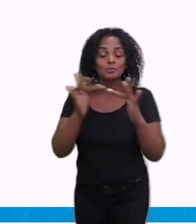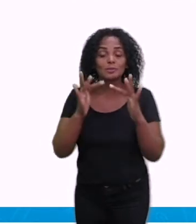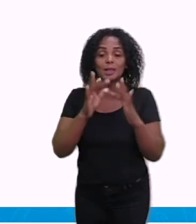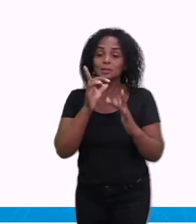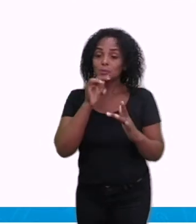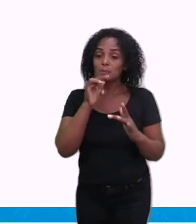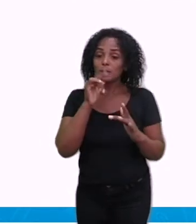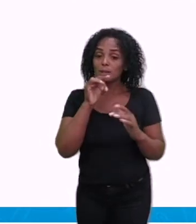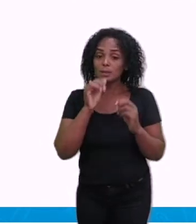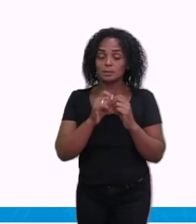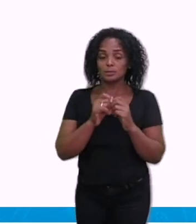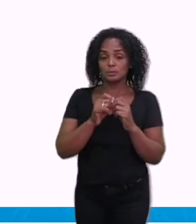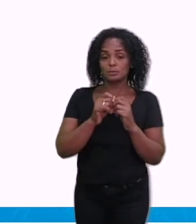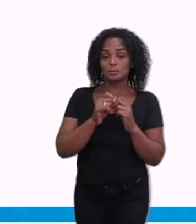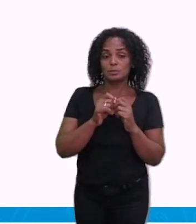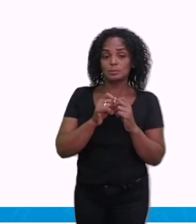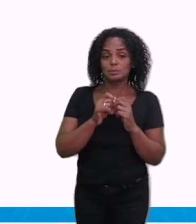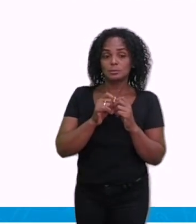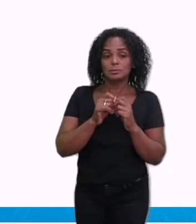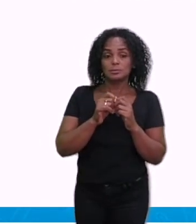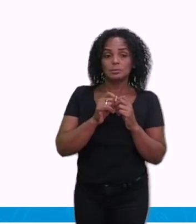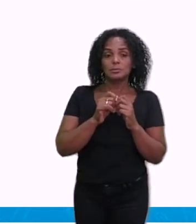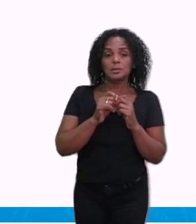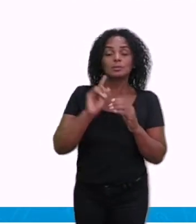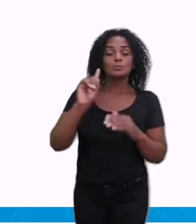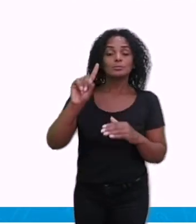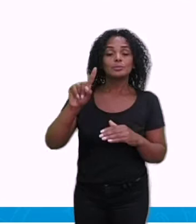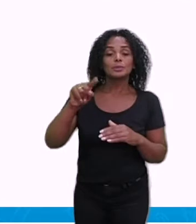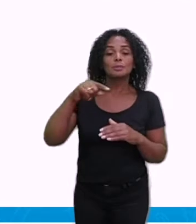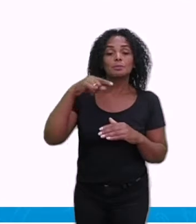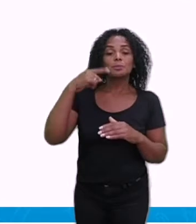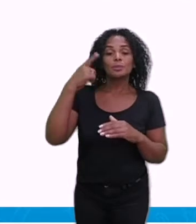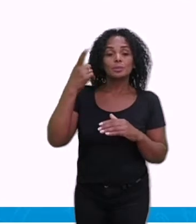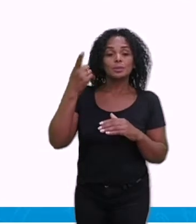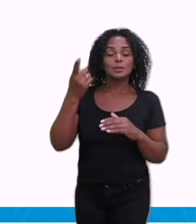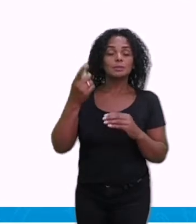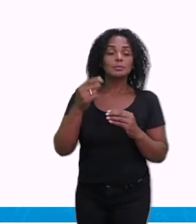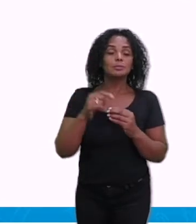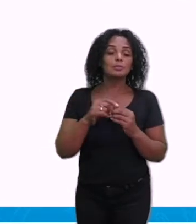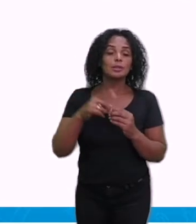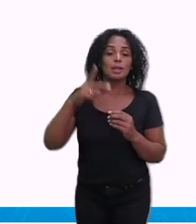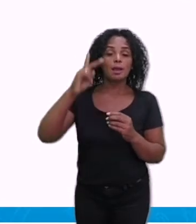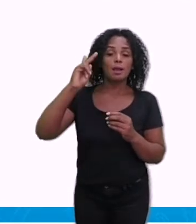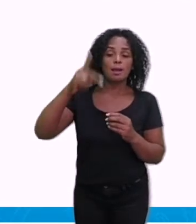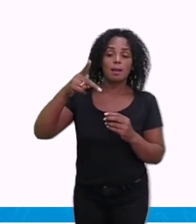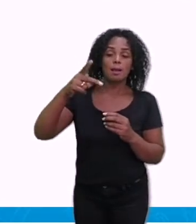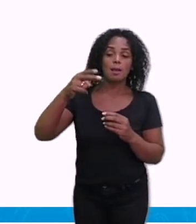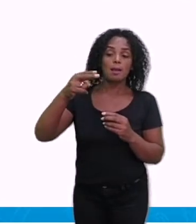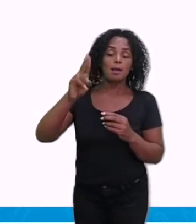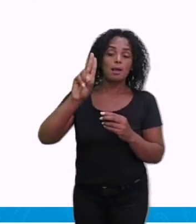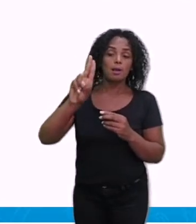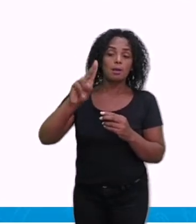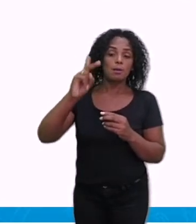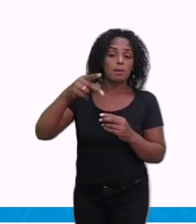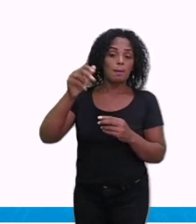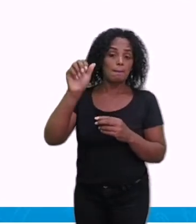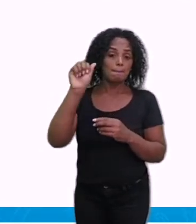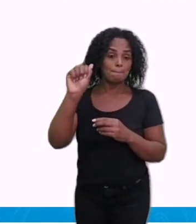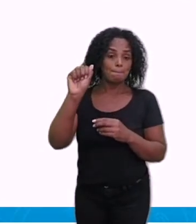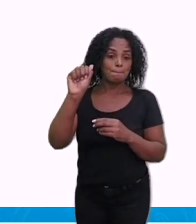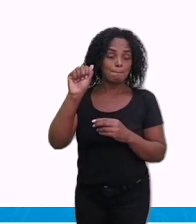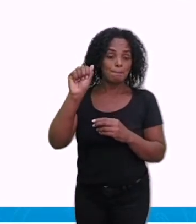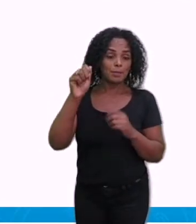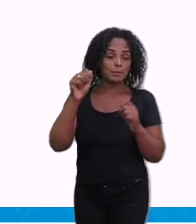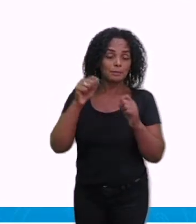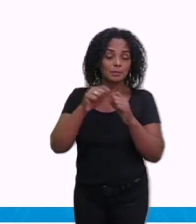larva são quatro estágios, depois vem a pulpa. E logo depois aqui da pulpa, que faz essa